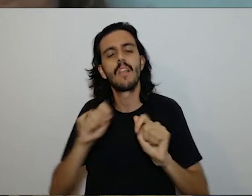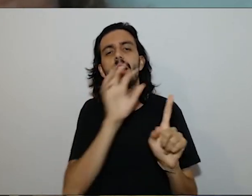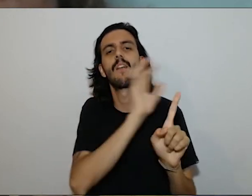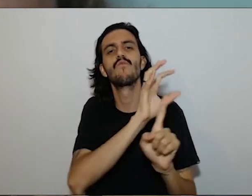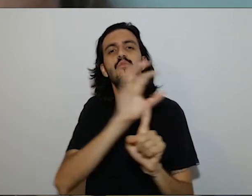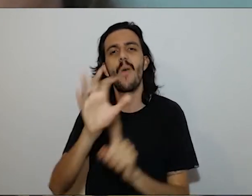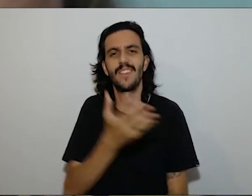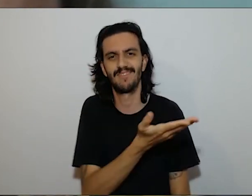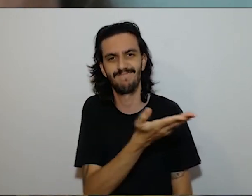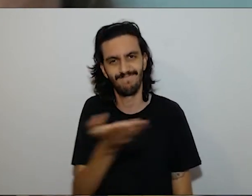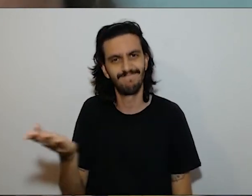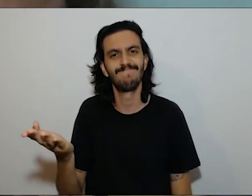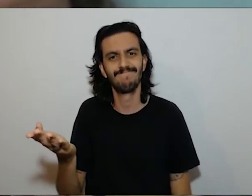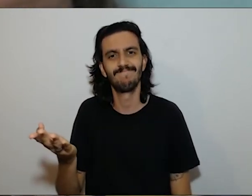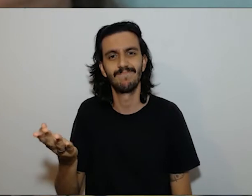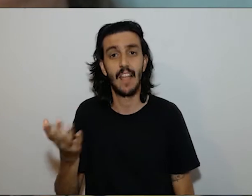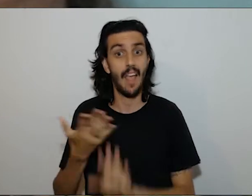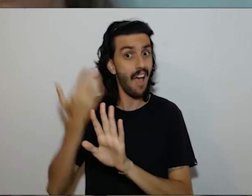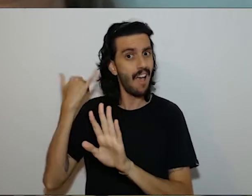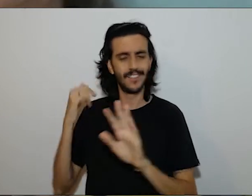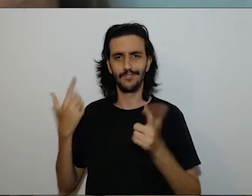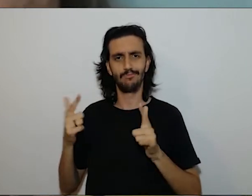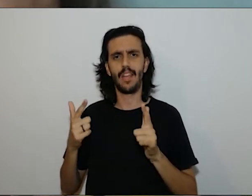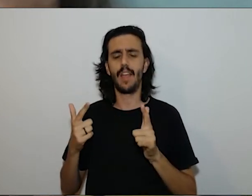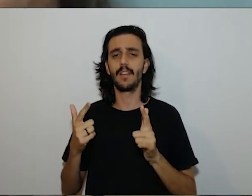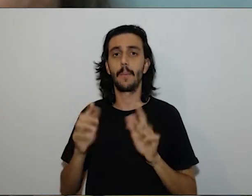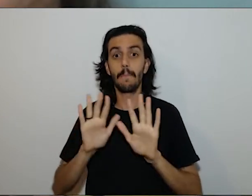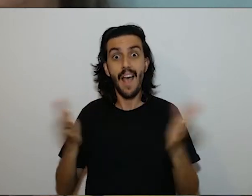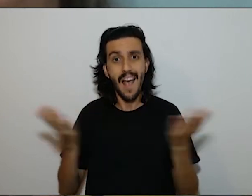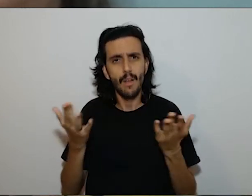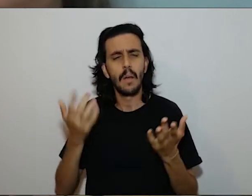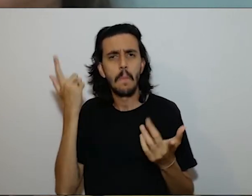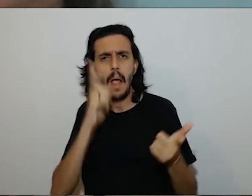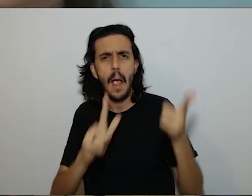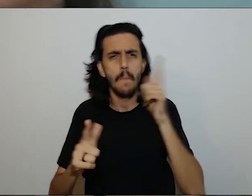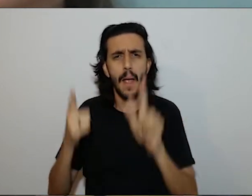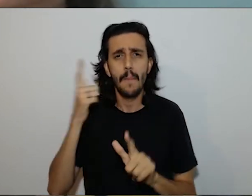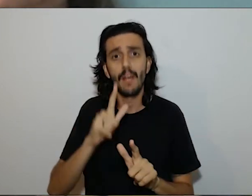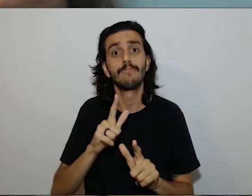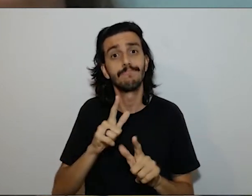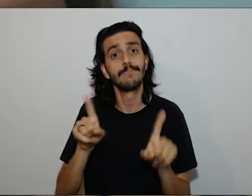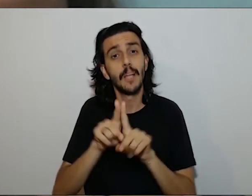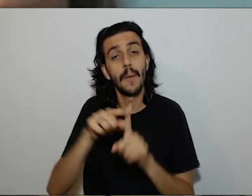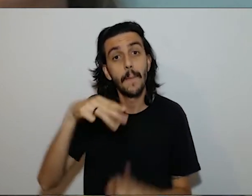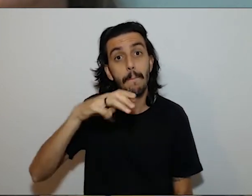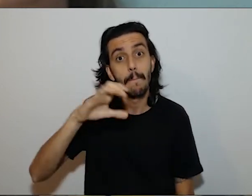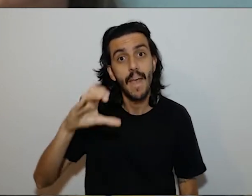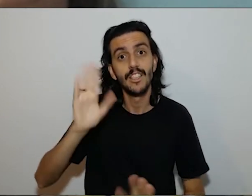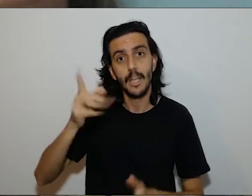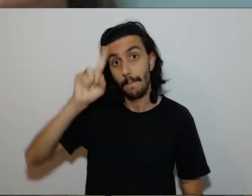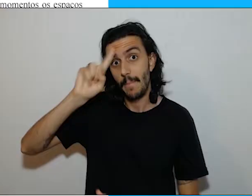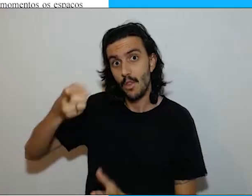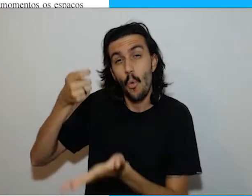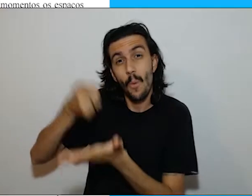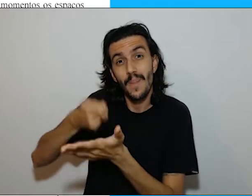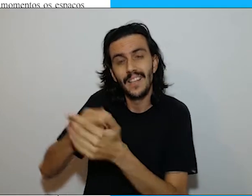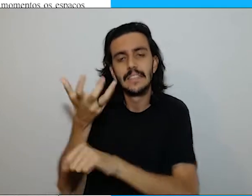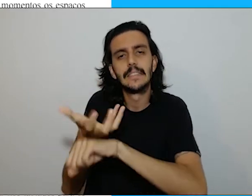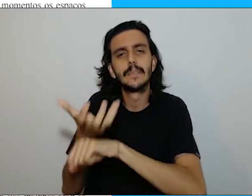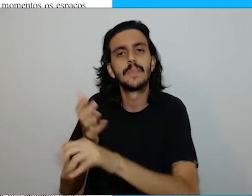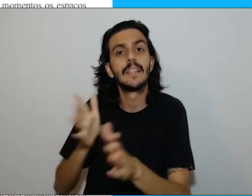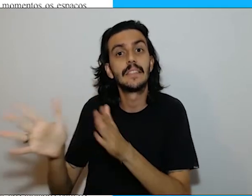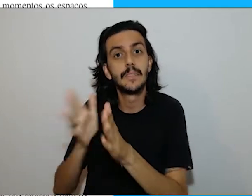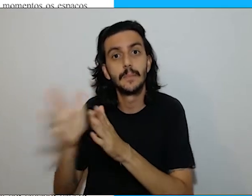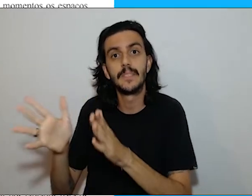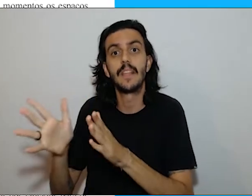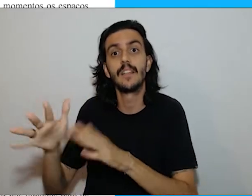conseguiu e hoje o MEC tornou obrigatório a disciplina né nas faculdades de arquitetura no entanto as